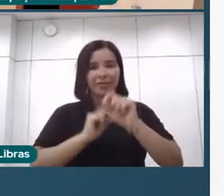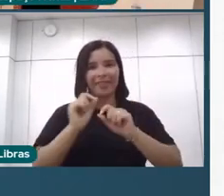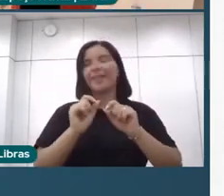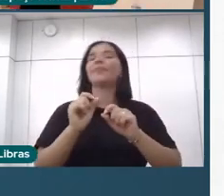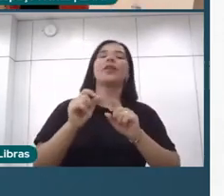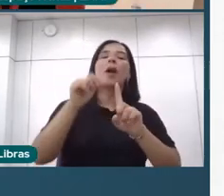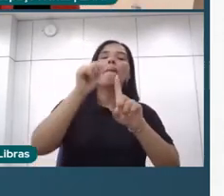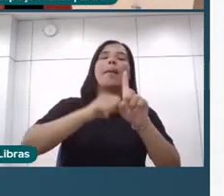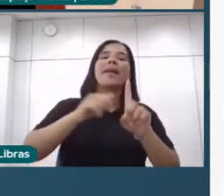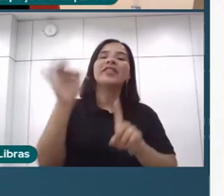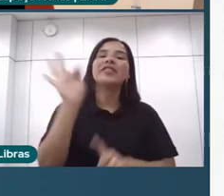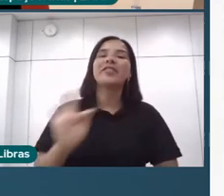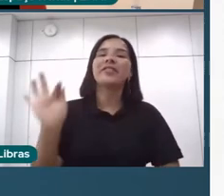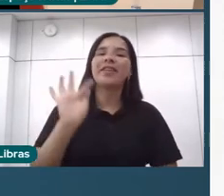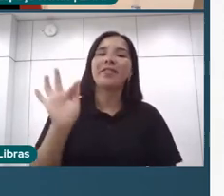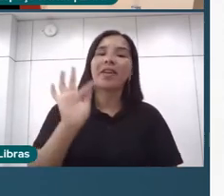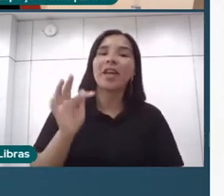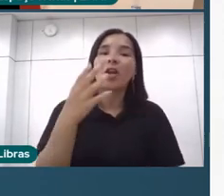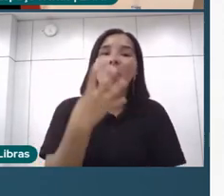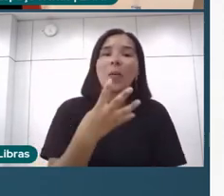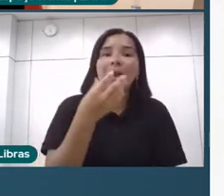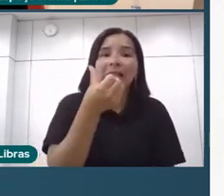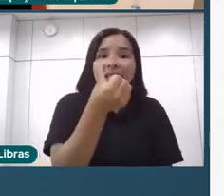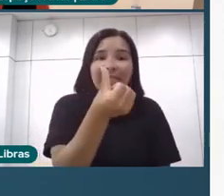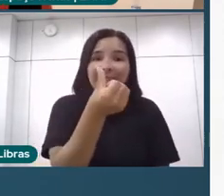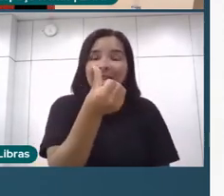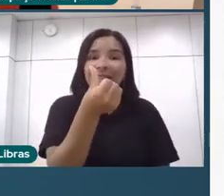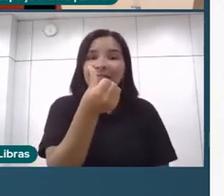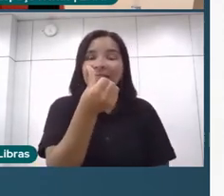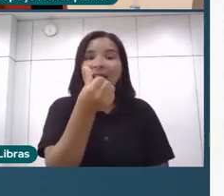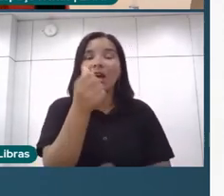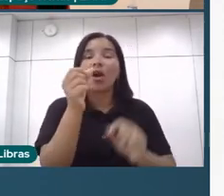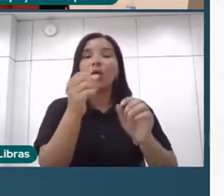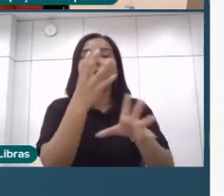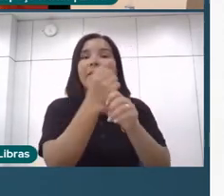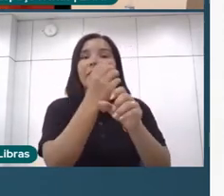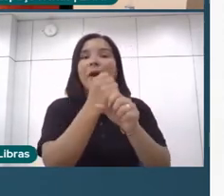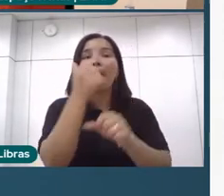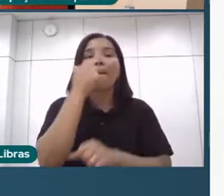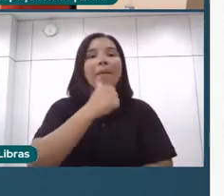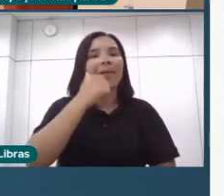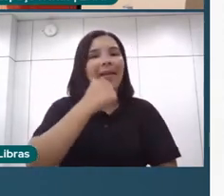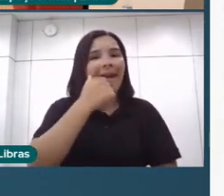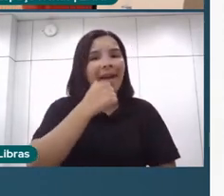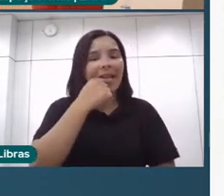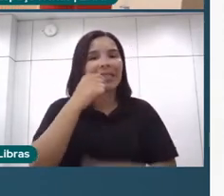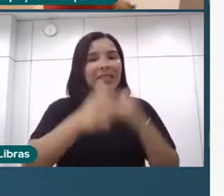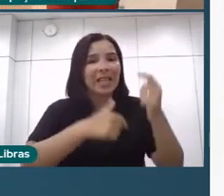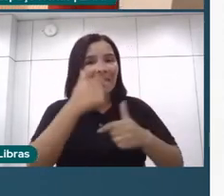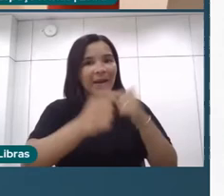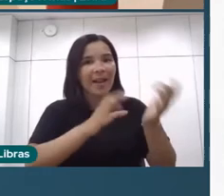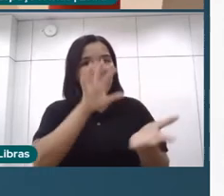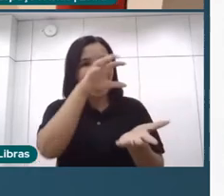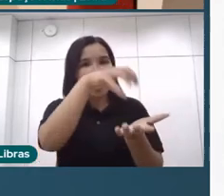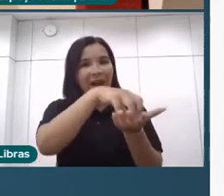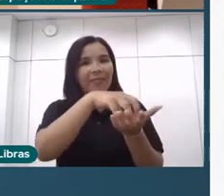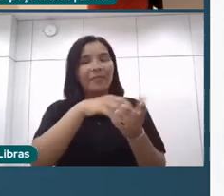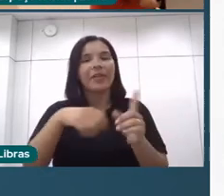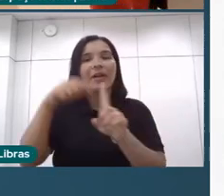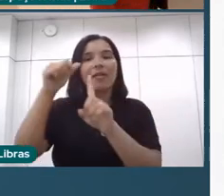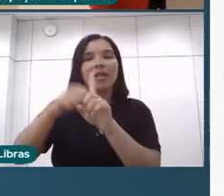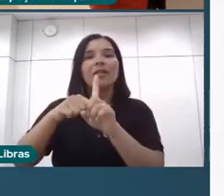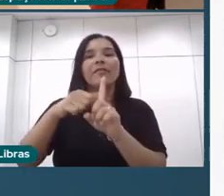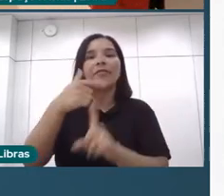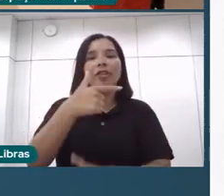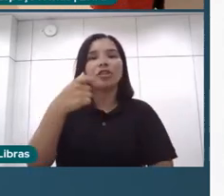fevereiro de 2019, era 46% da folha de mulheres, né, e em fevereiro de 2013, tinha reduzido